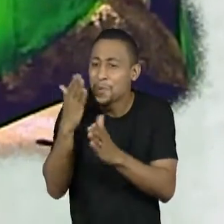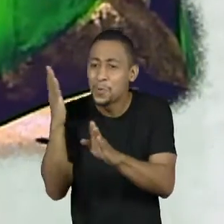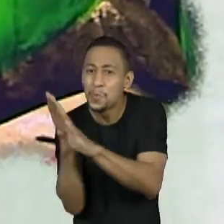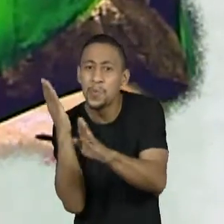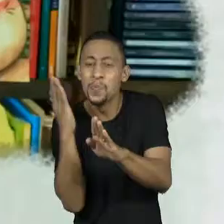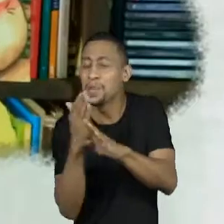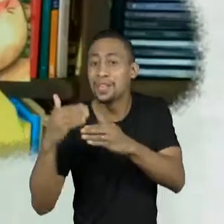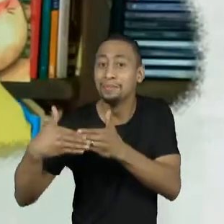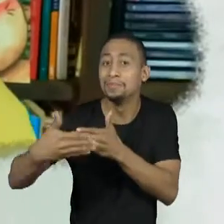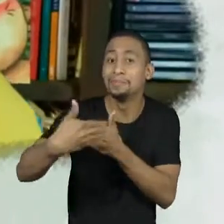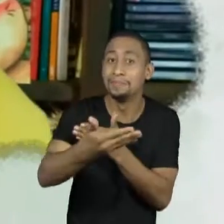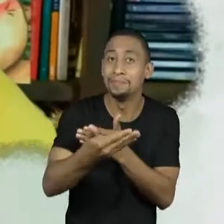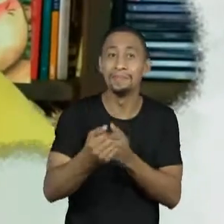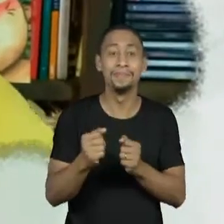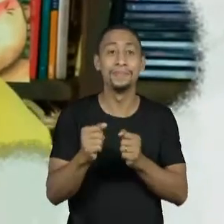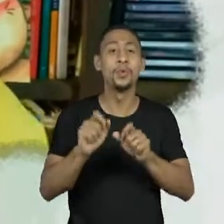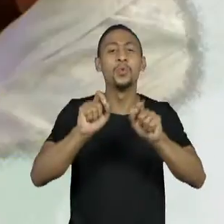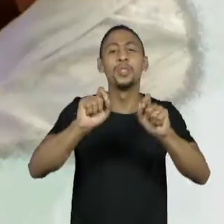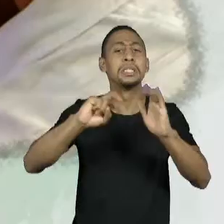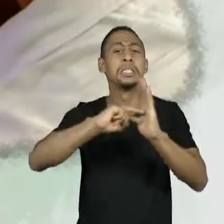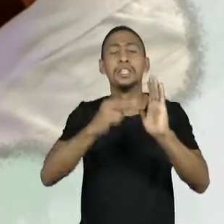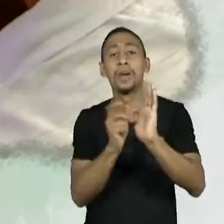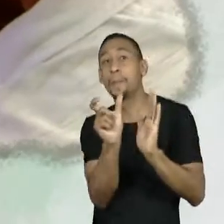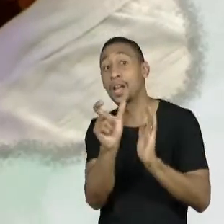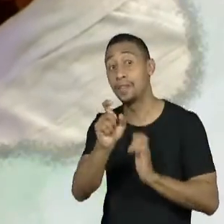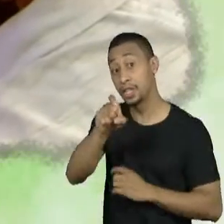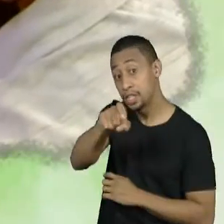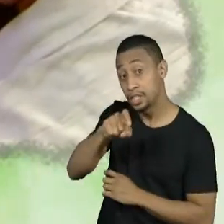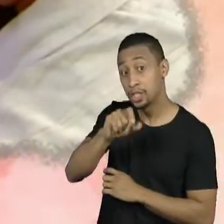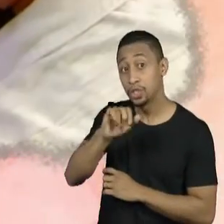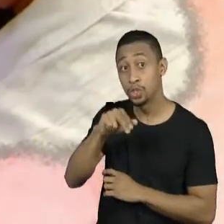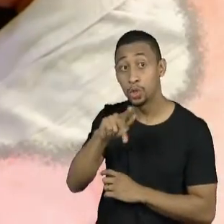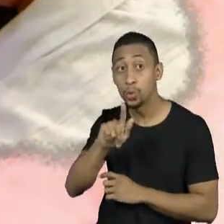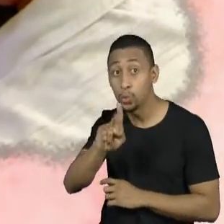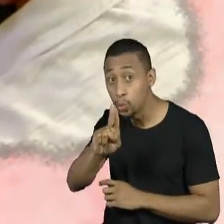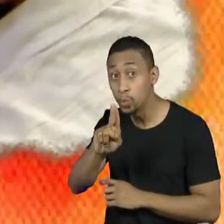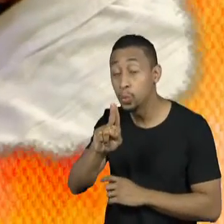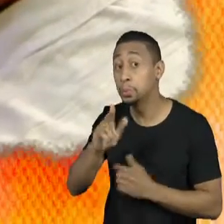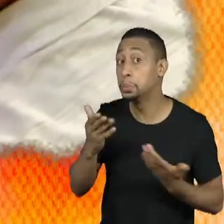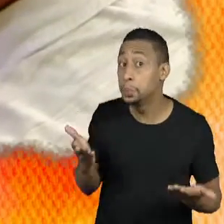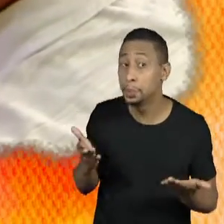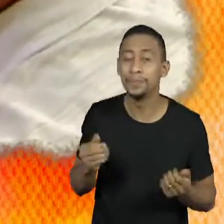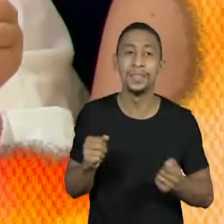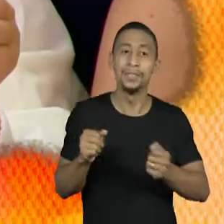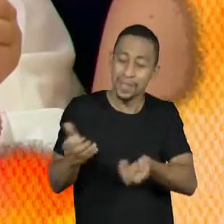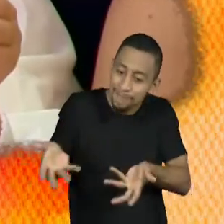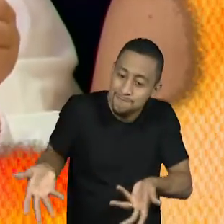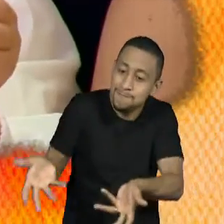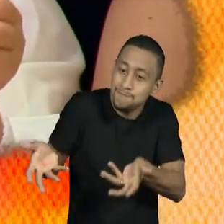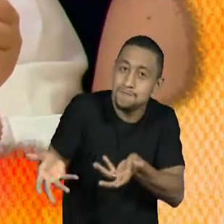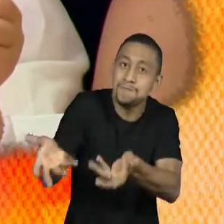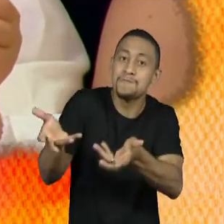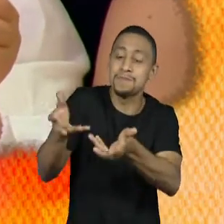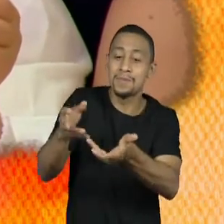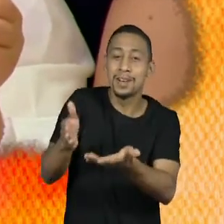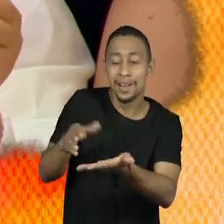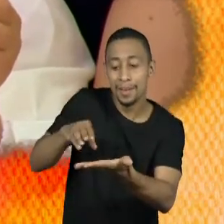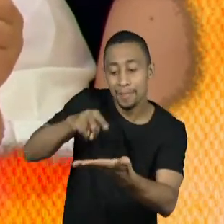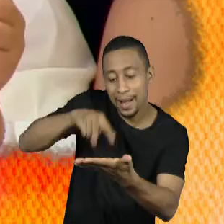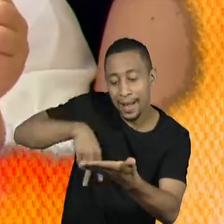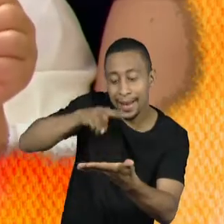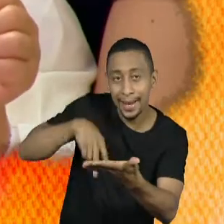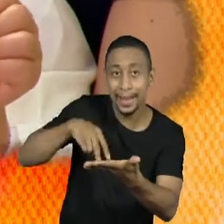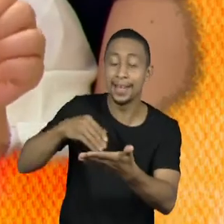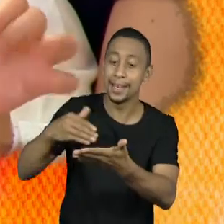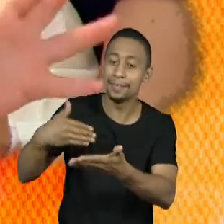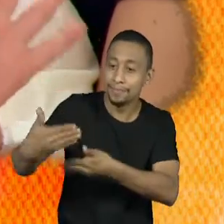que vem depois. O que é Xingu? Incentivar a leitura o mais cedo possível é deixar o afeto cada